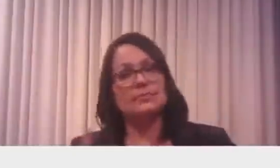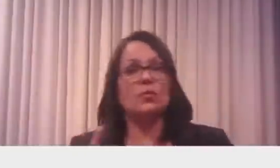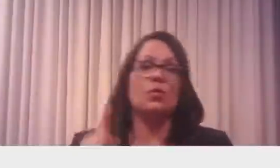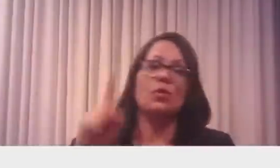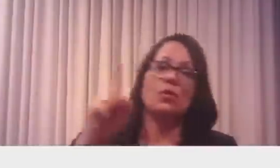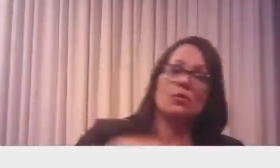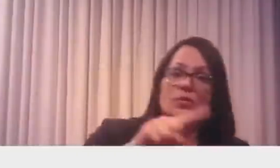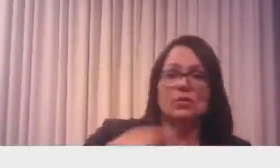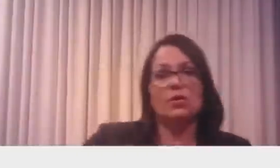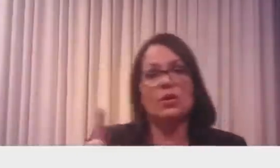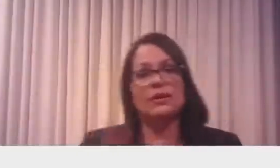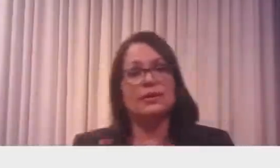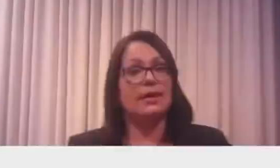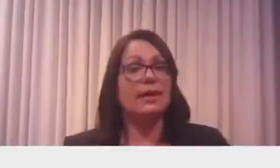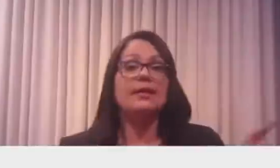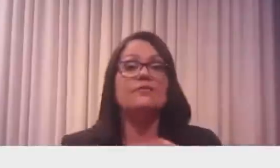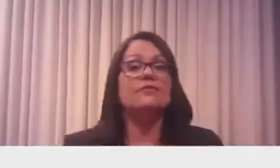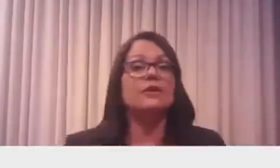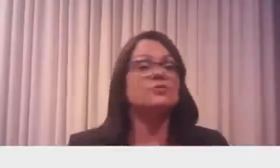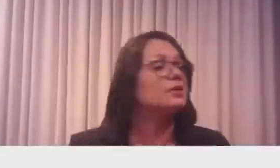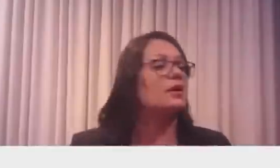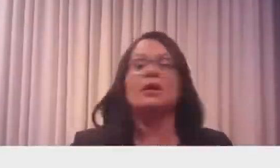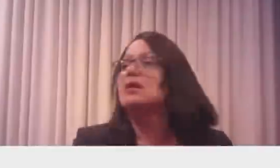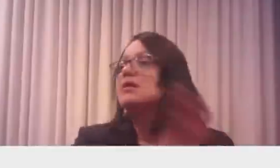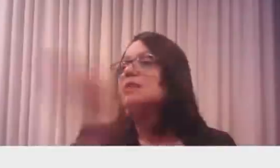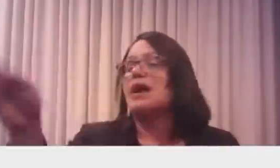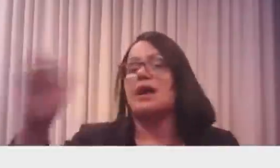decreto. O eles fazem? Entra no Supremo.